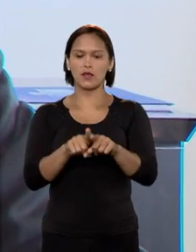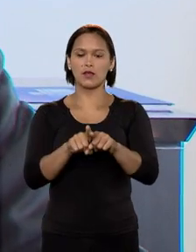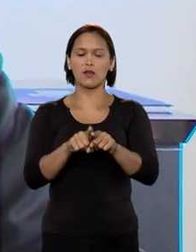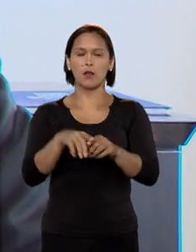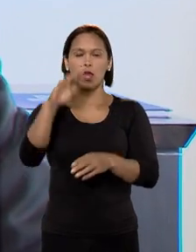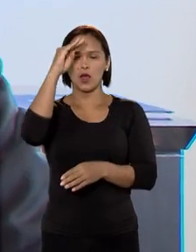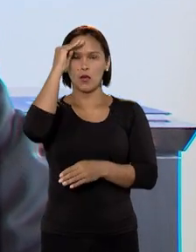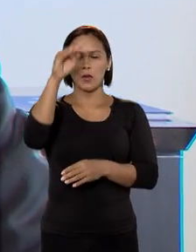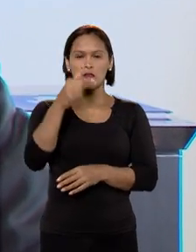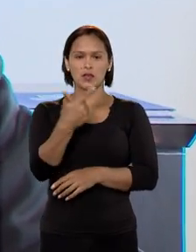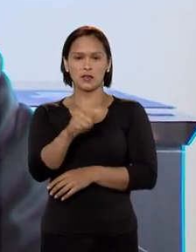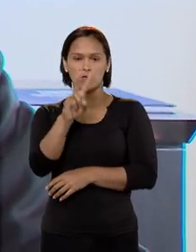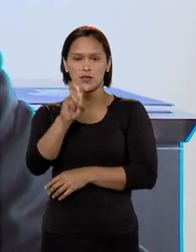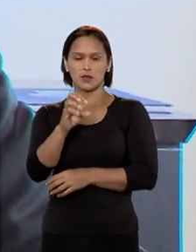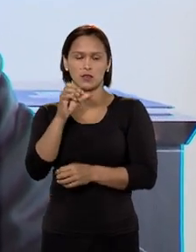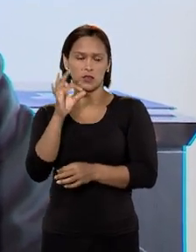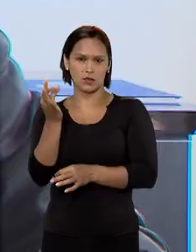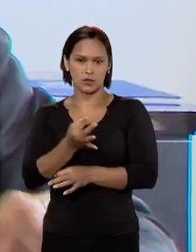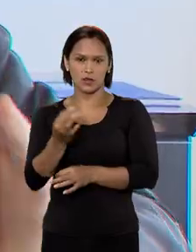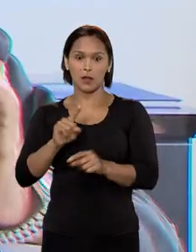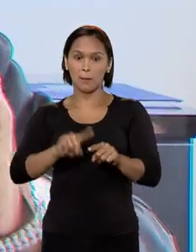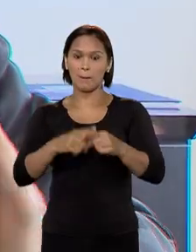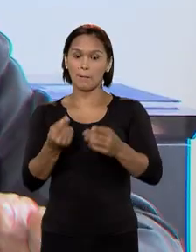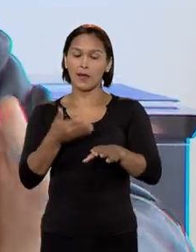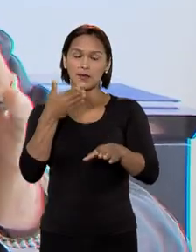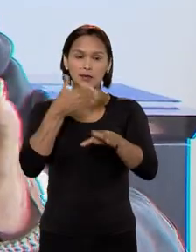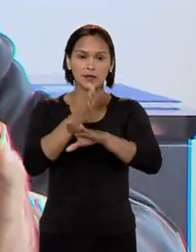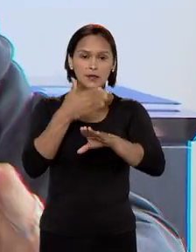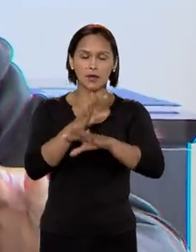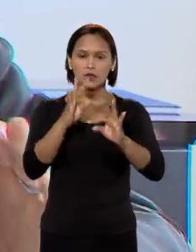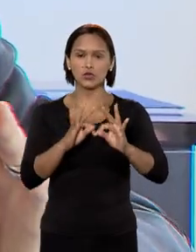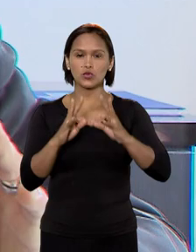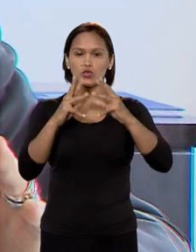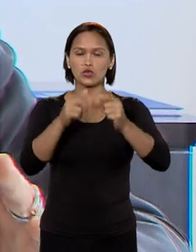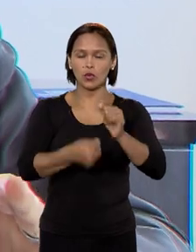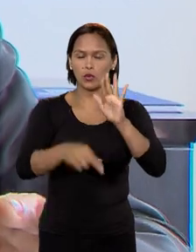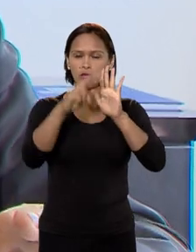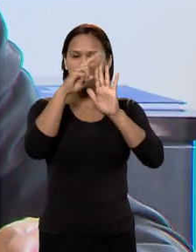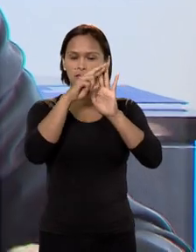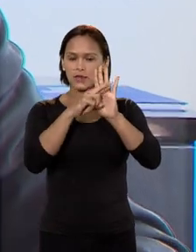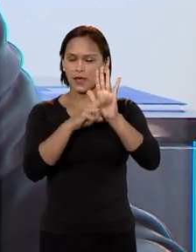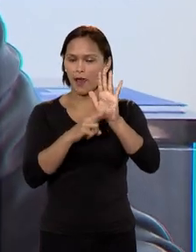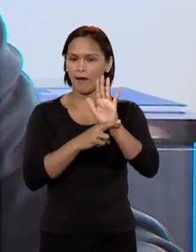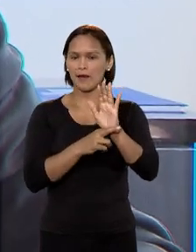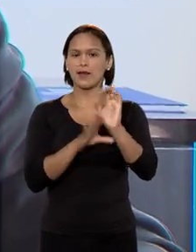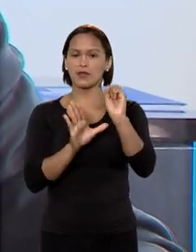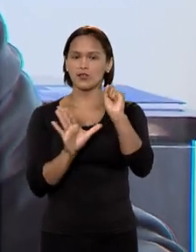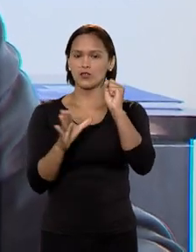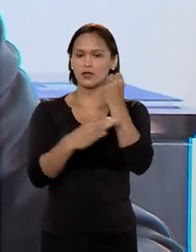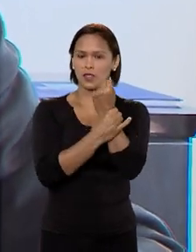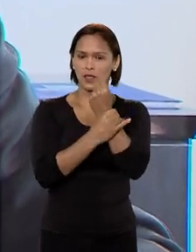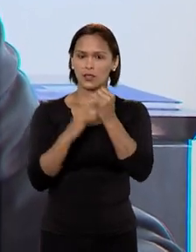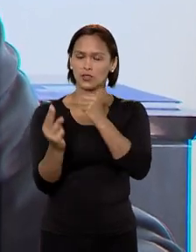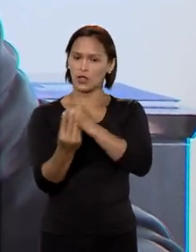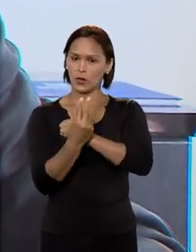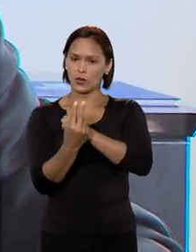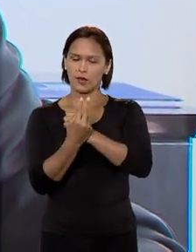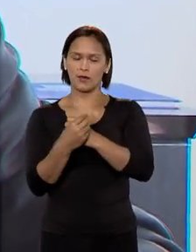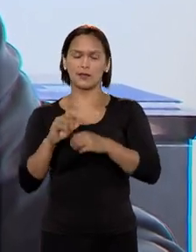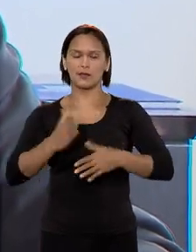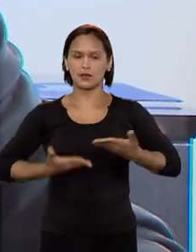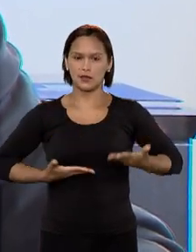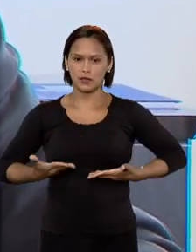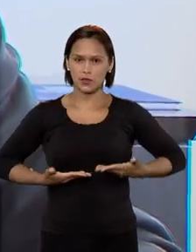e obediência aos 25%, mas dentro de todas as regras de proteção e garantia ao servidor.